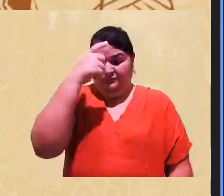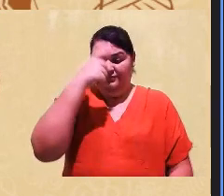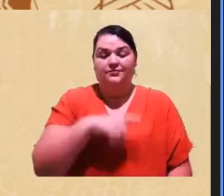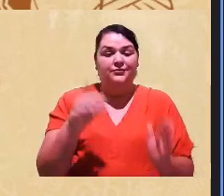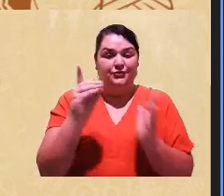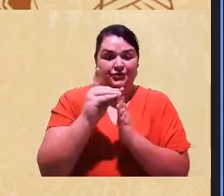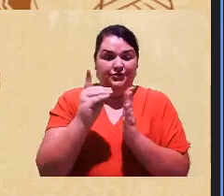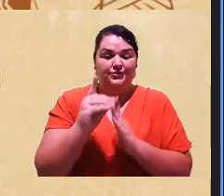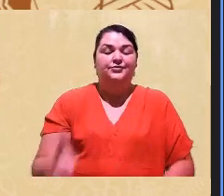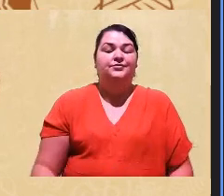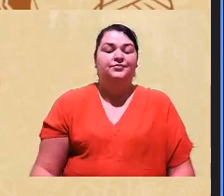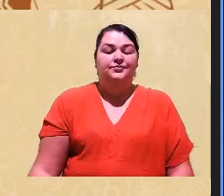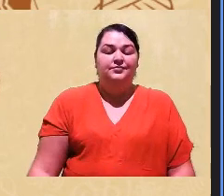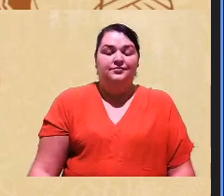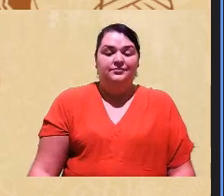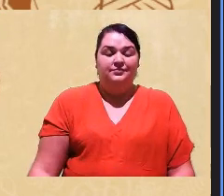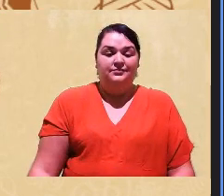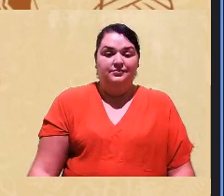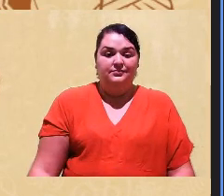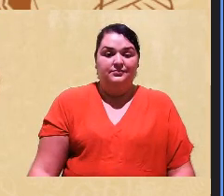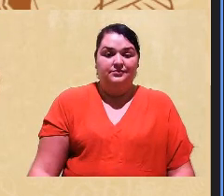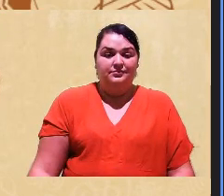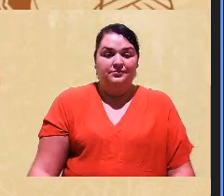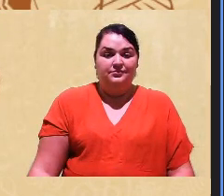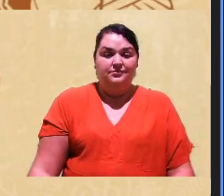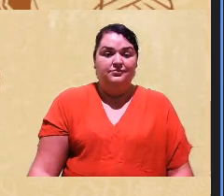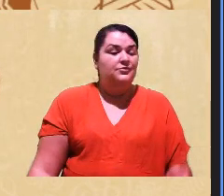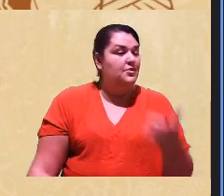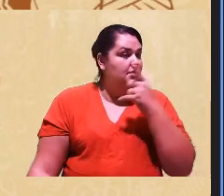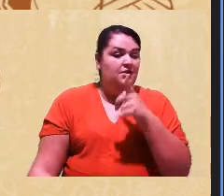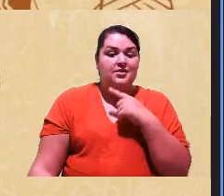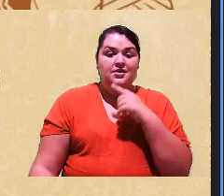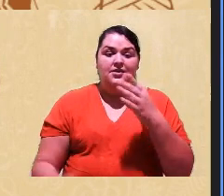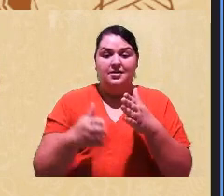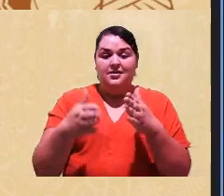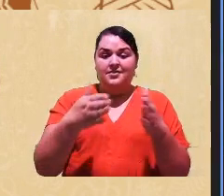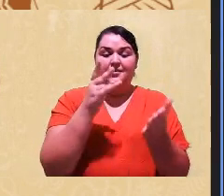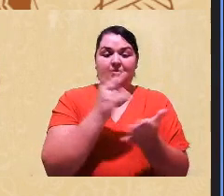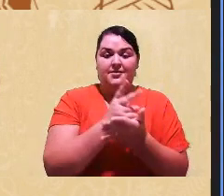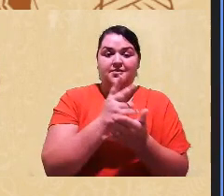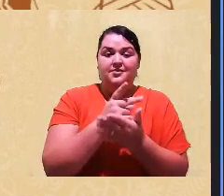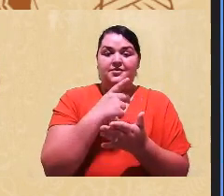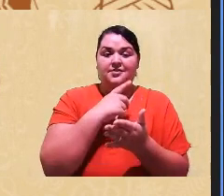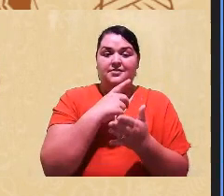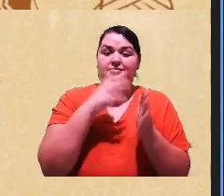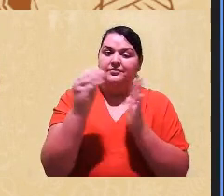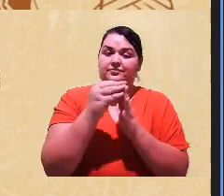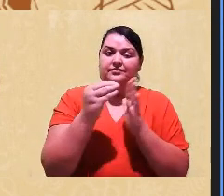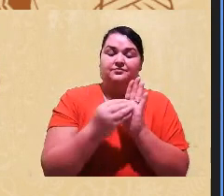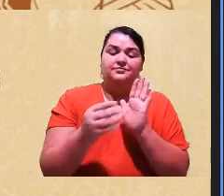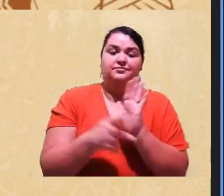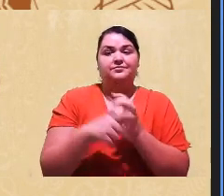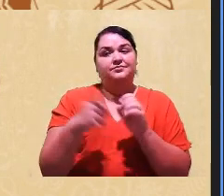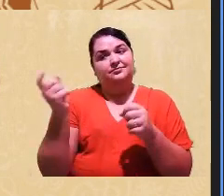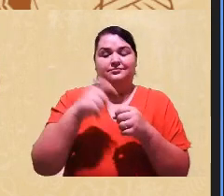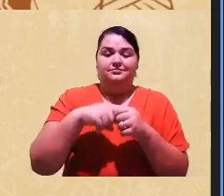E eu espero que vocês me acompanhem, porque em alguns momentos eu vou lá, caio e volto, enfim.